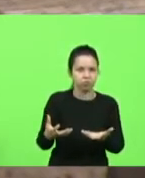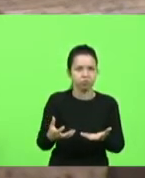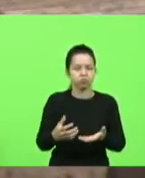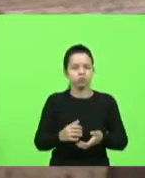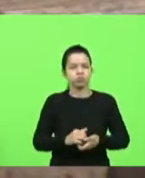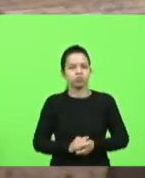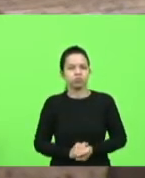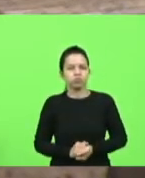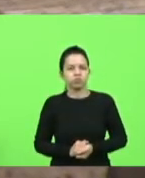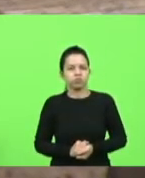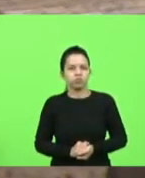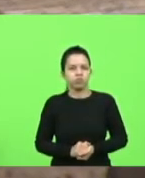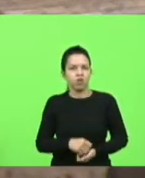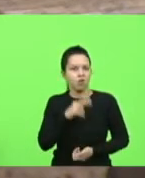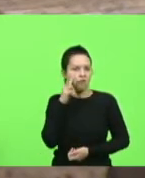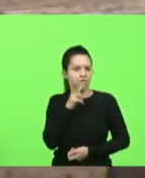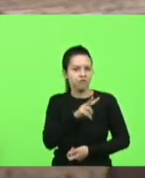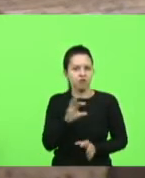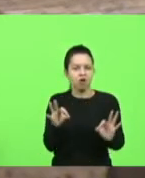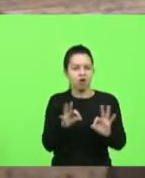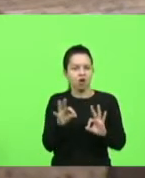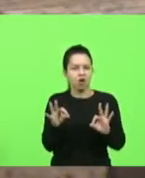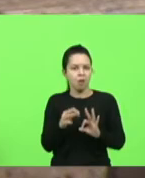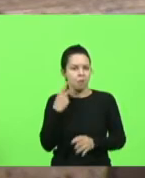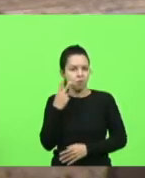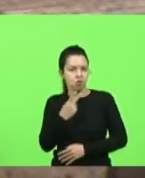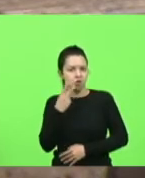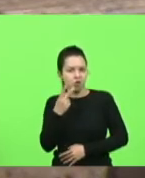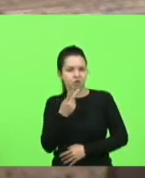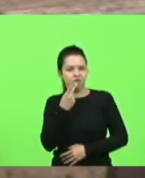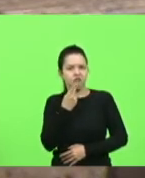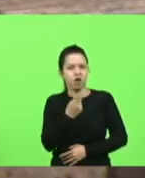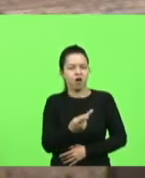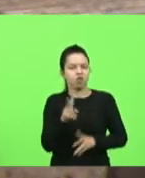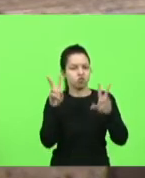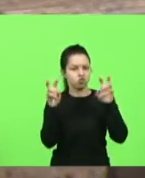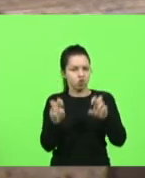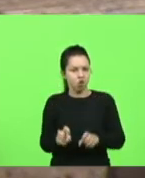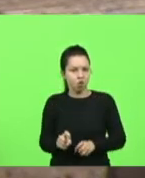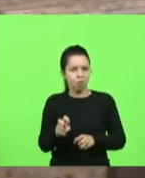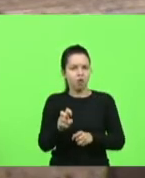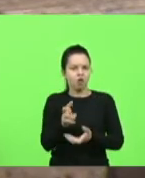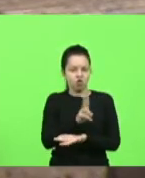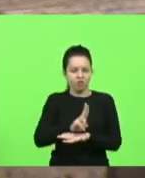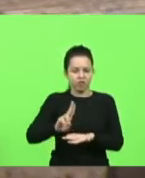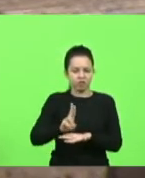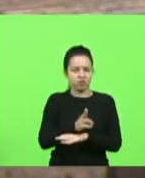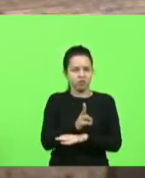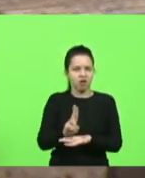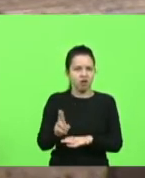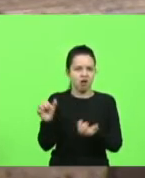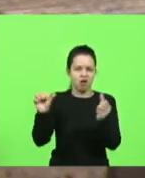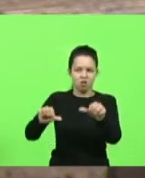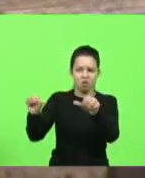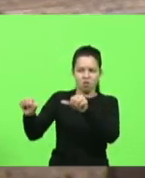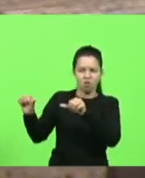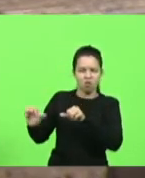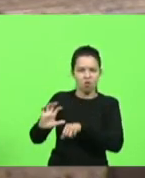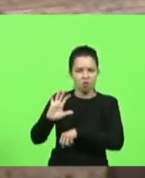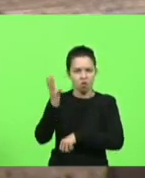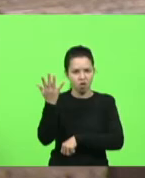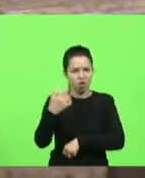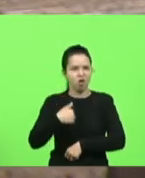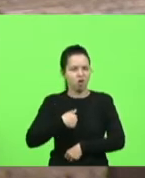pouco vejo políticos se manifestarem com essas aberrações que estão acontecendo na universidade eu venho falar e não tenho medo não tenho medo desse pessoal